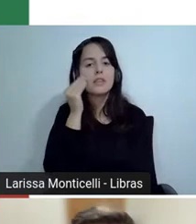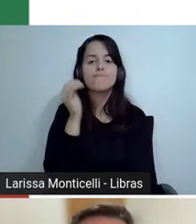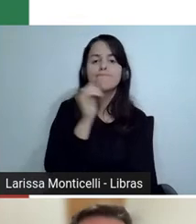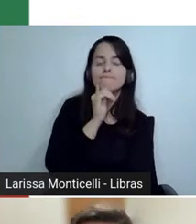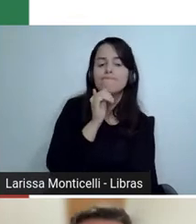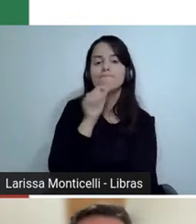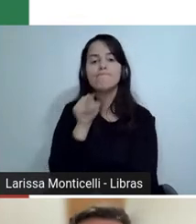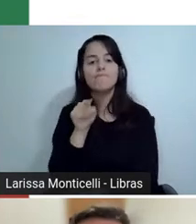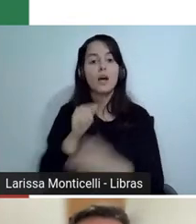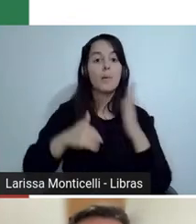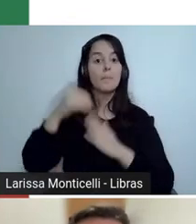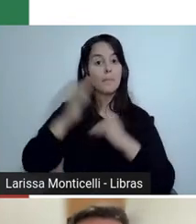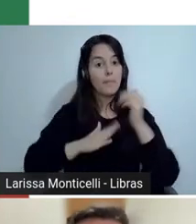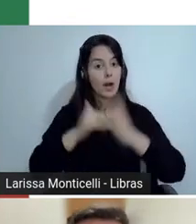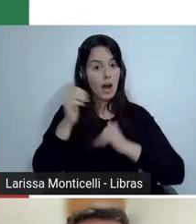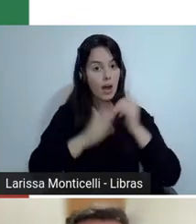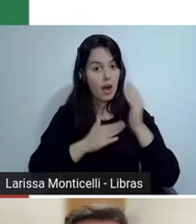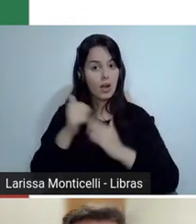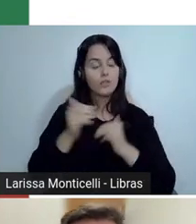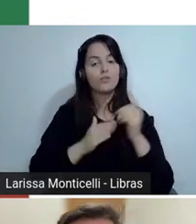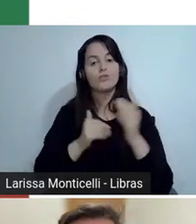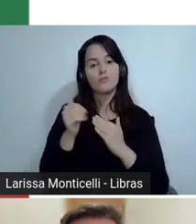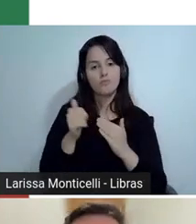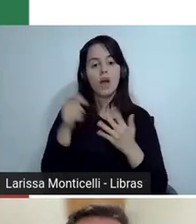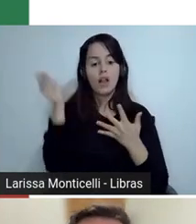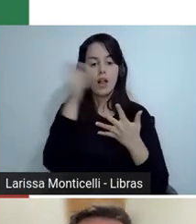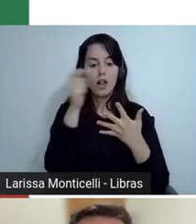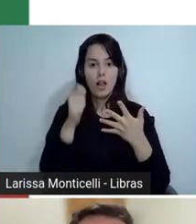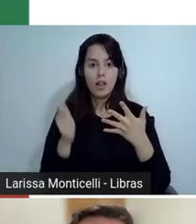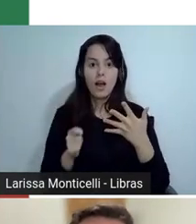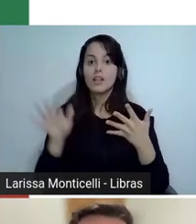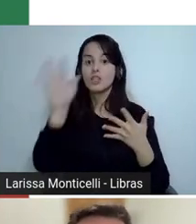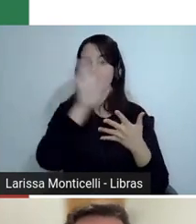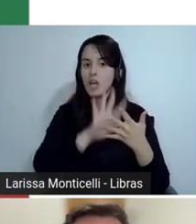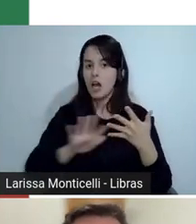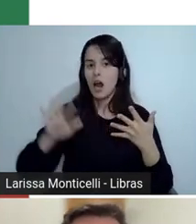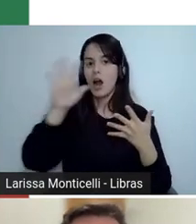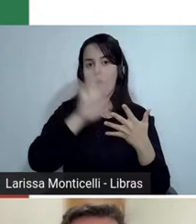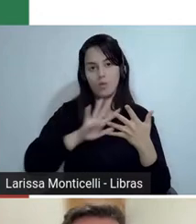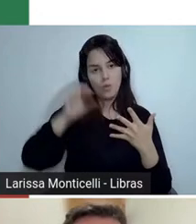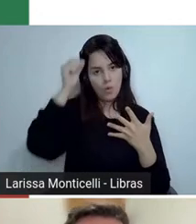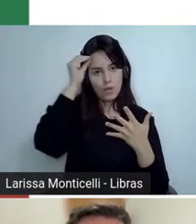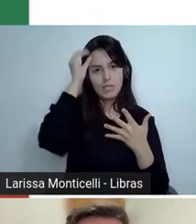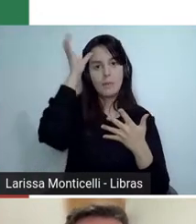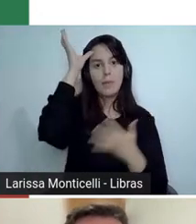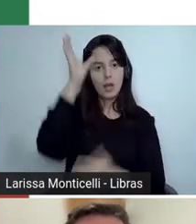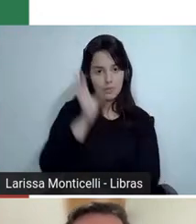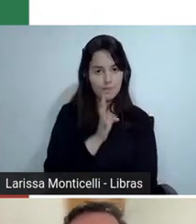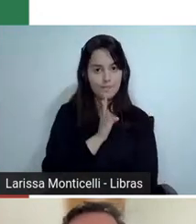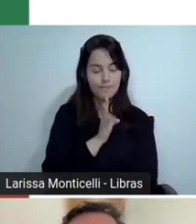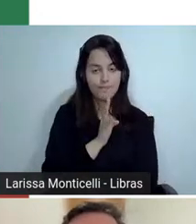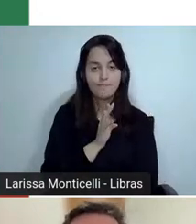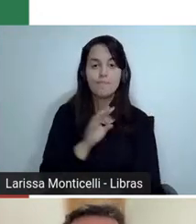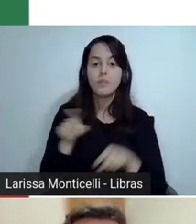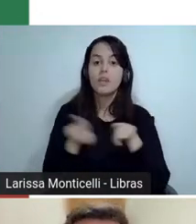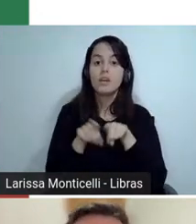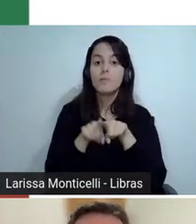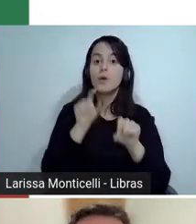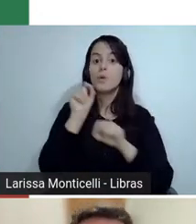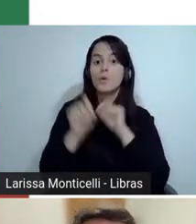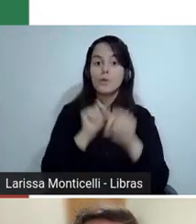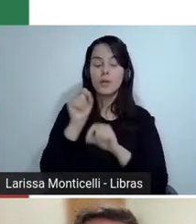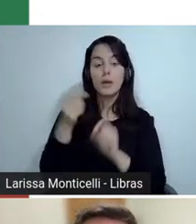né, de conhecimentos gerais. Então, nós iniciamos a nossa live falando de fato o boato,